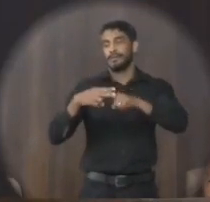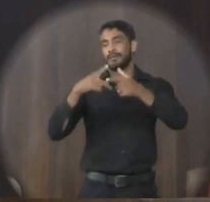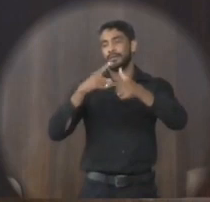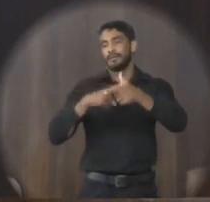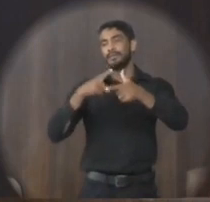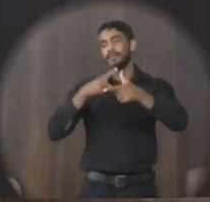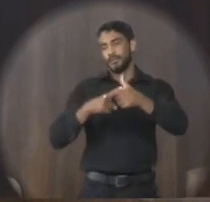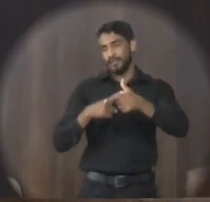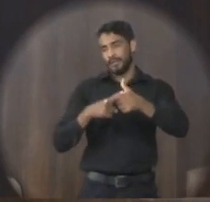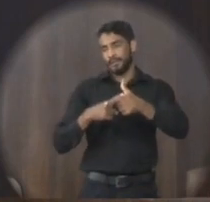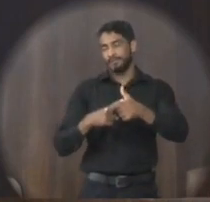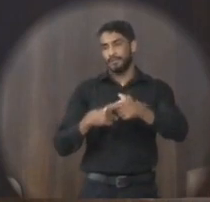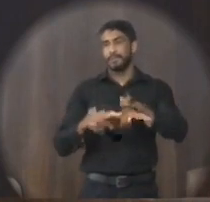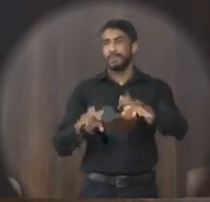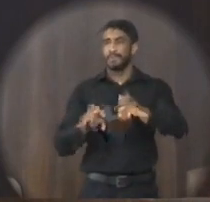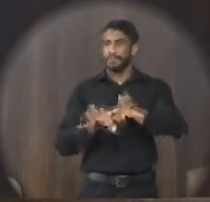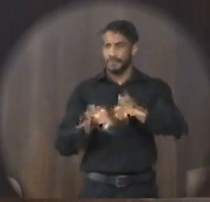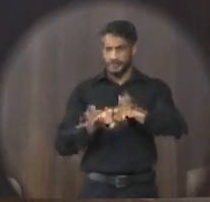Também, outro